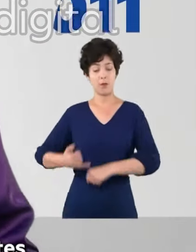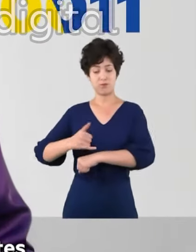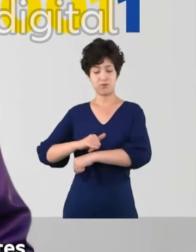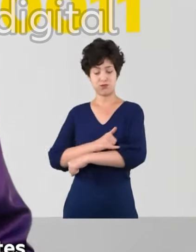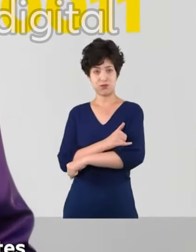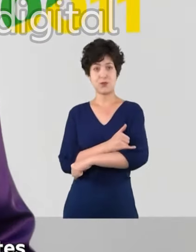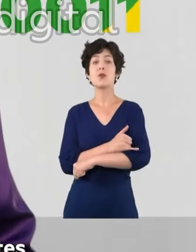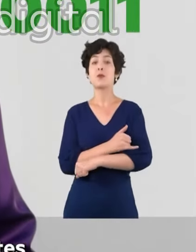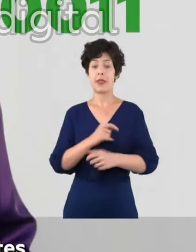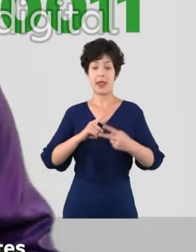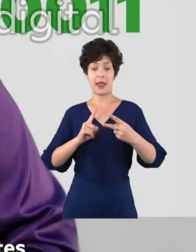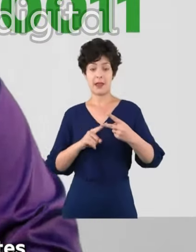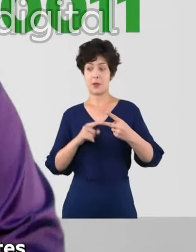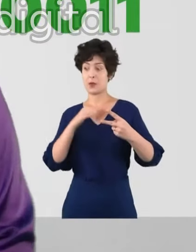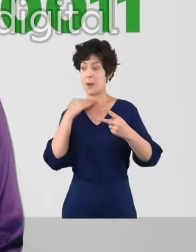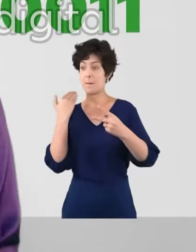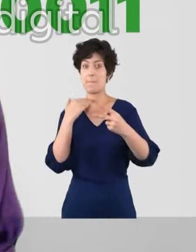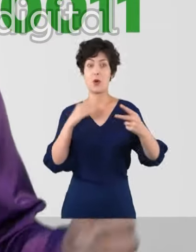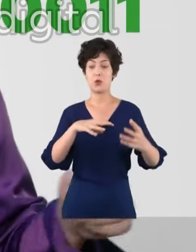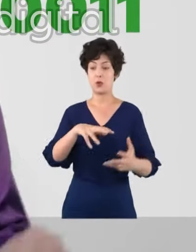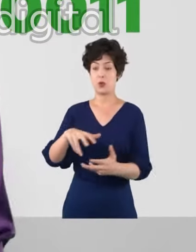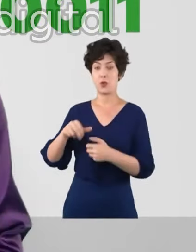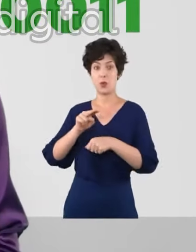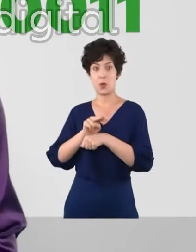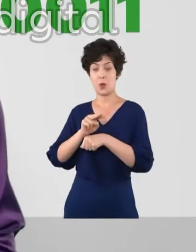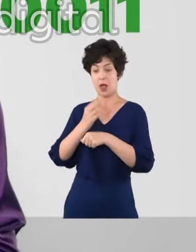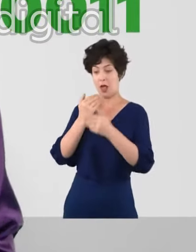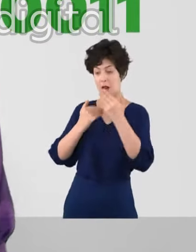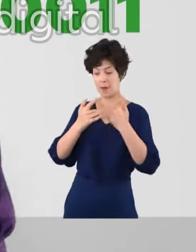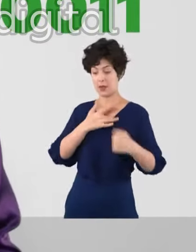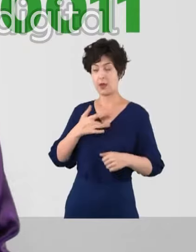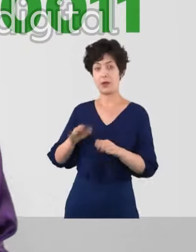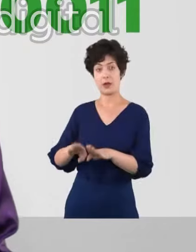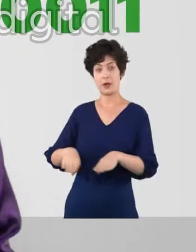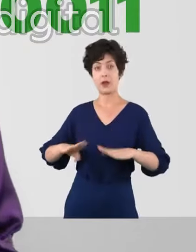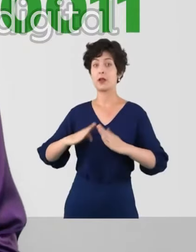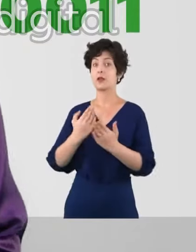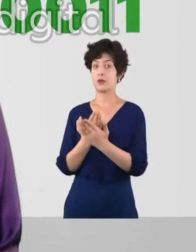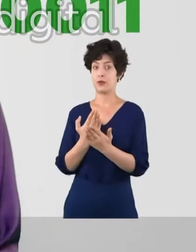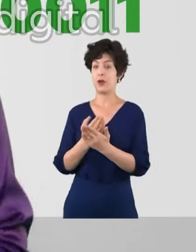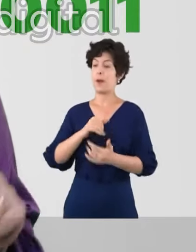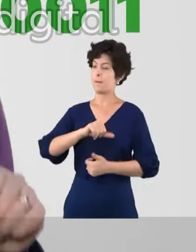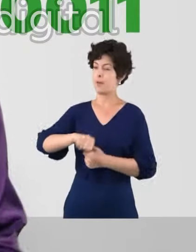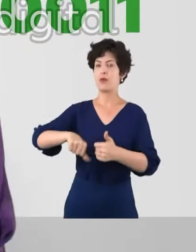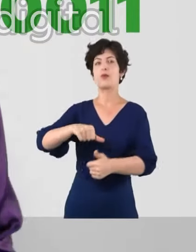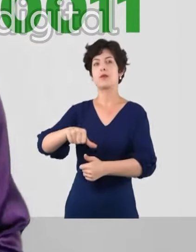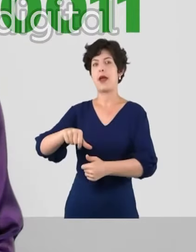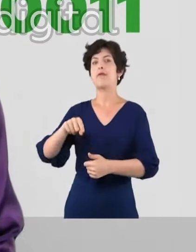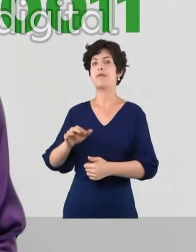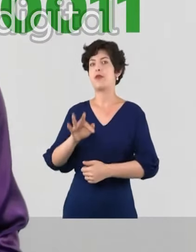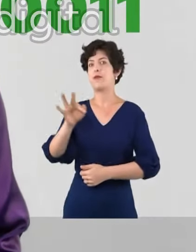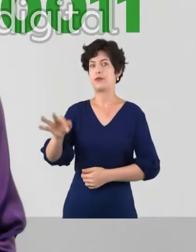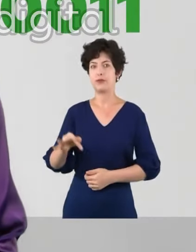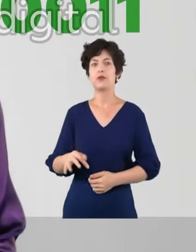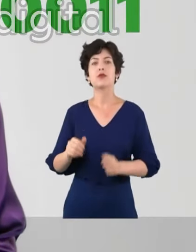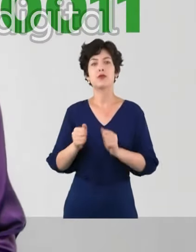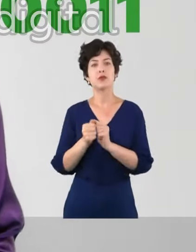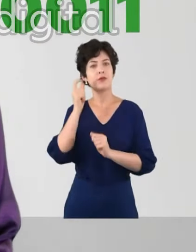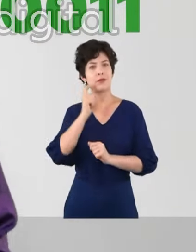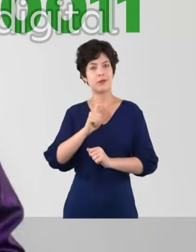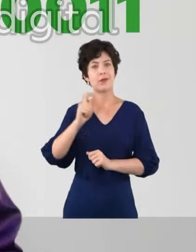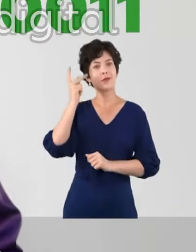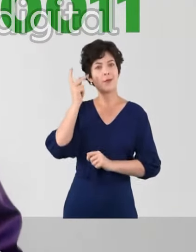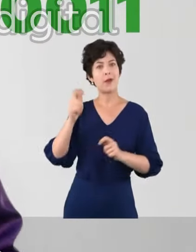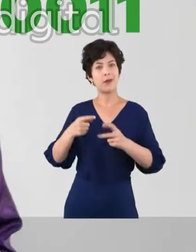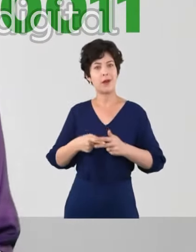A obesidade é a segunda causa de mortes no mundo. Cuidar da alimentação e saúde das nossas crianças na escola vai mudar essa realidade. Junto com o Ricardo